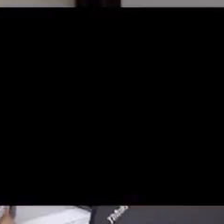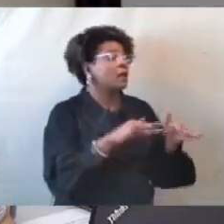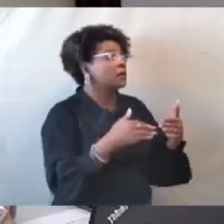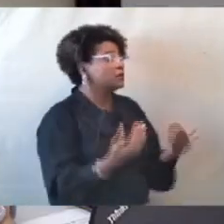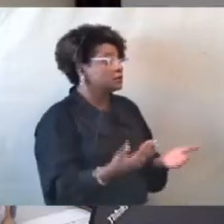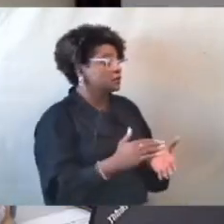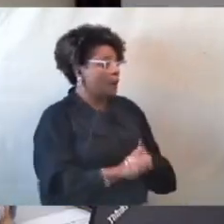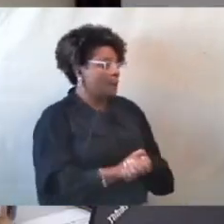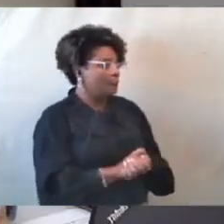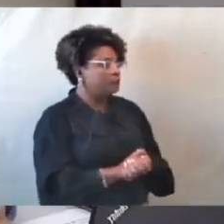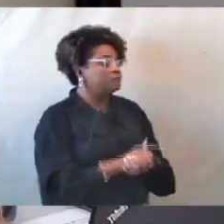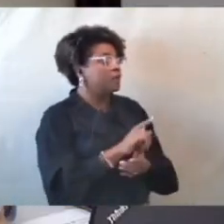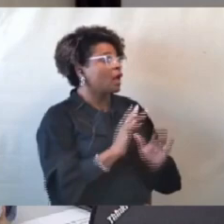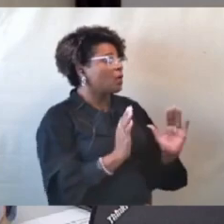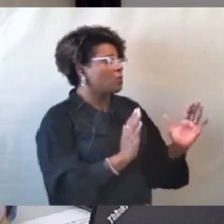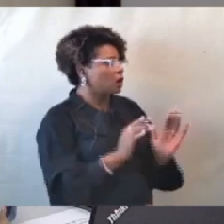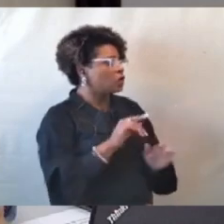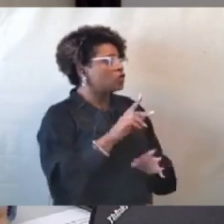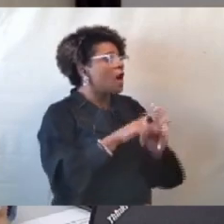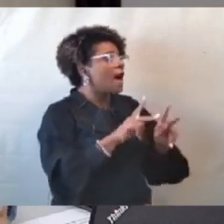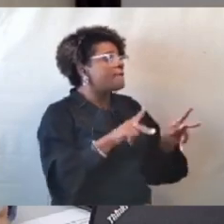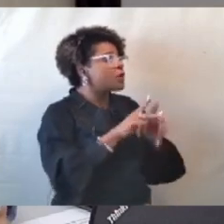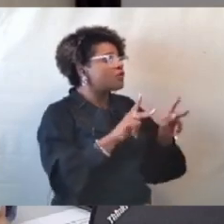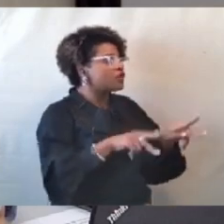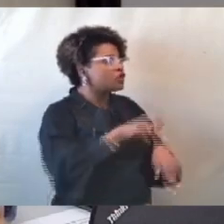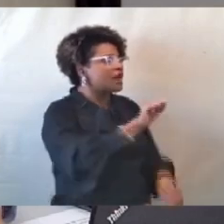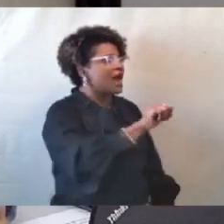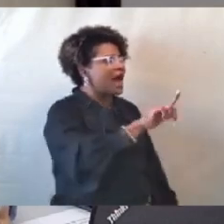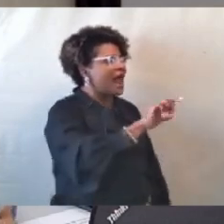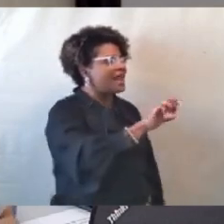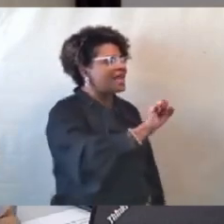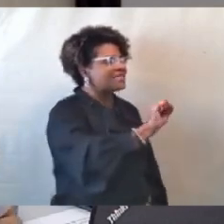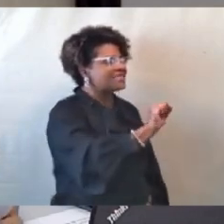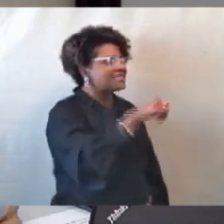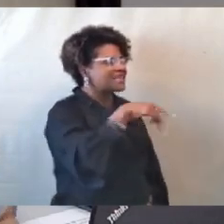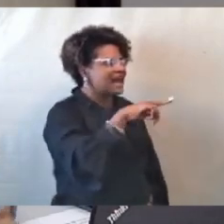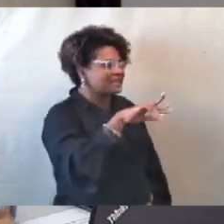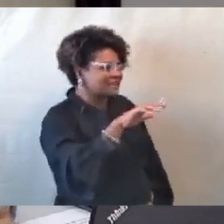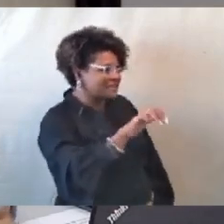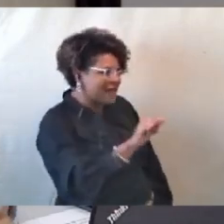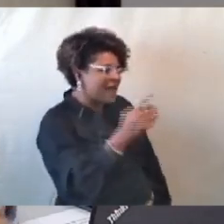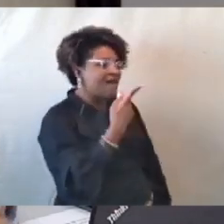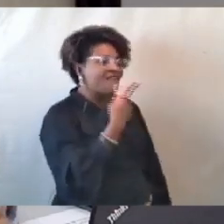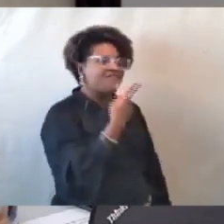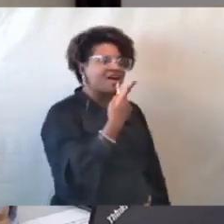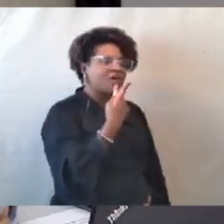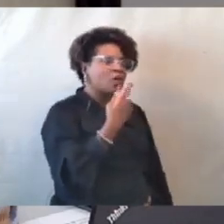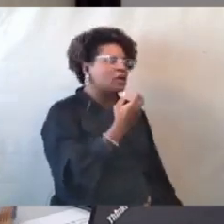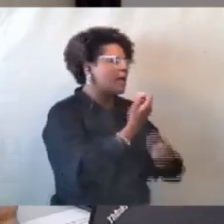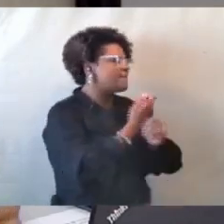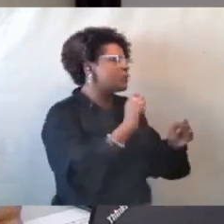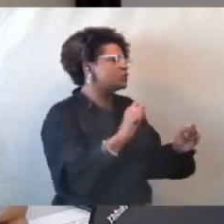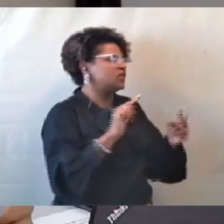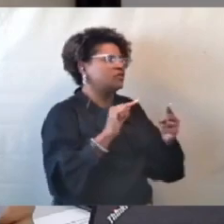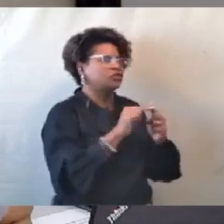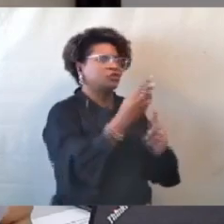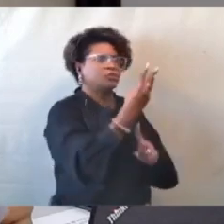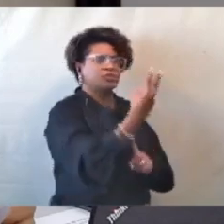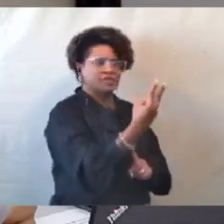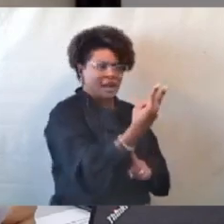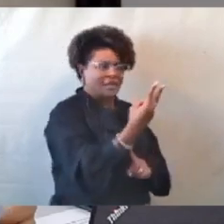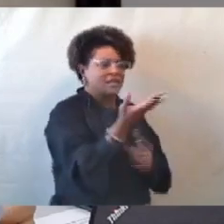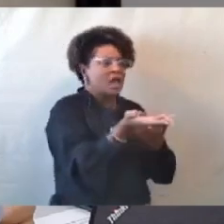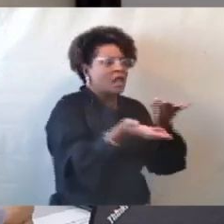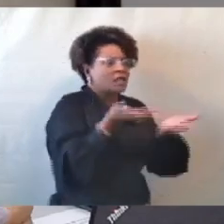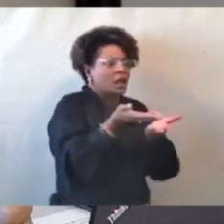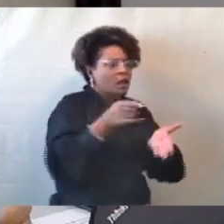Alessandra Giane afirmou que é impossível assegurar padrões de classe 3 com tratamento de Foslock e Inzilimp nas condições de qualidade